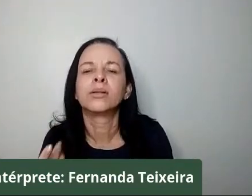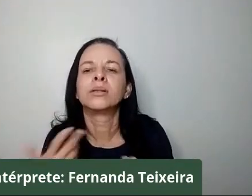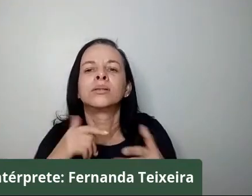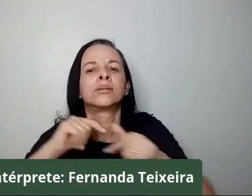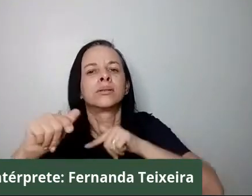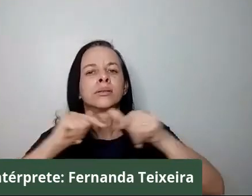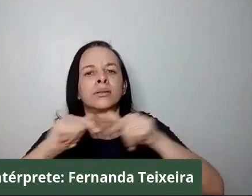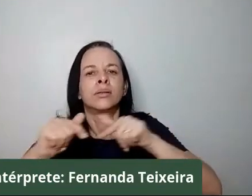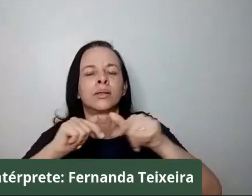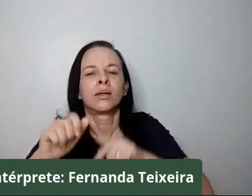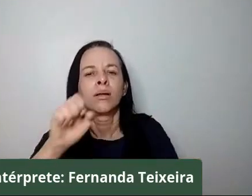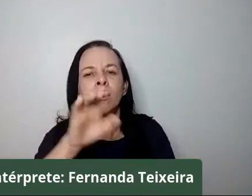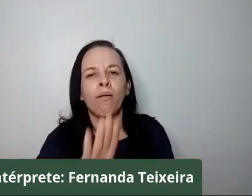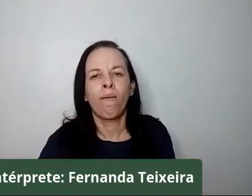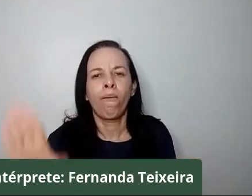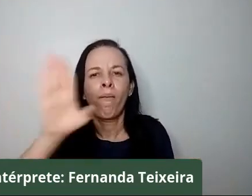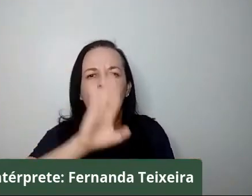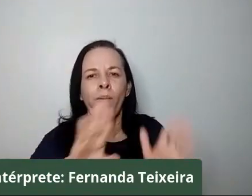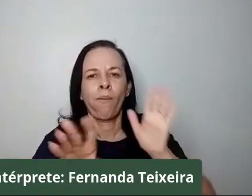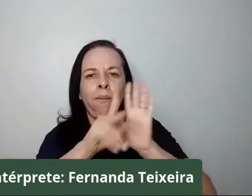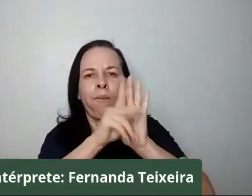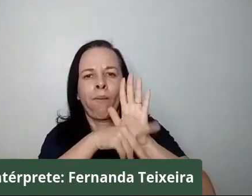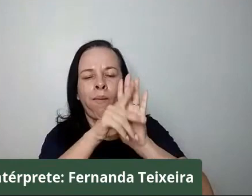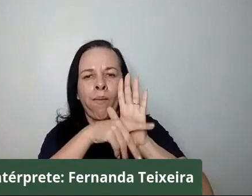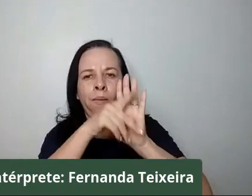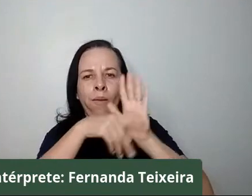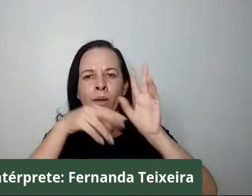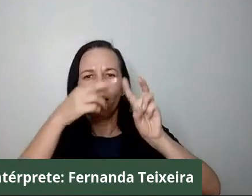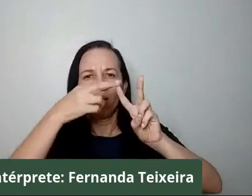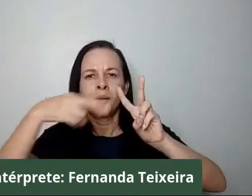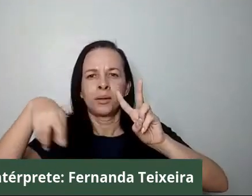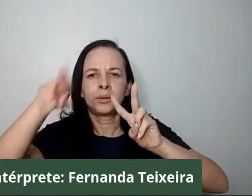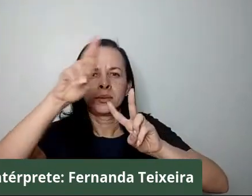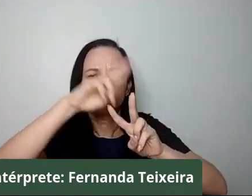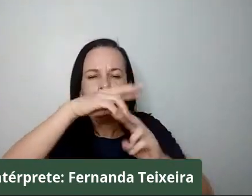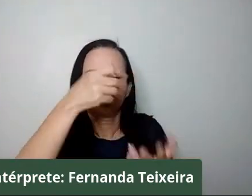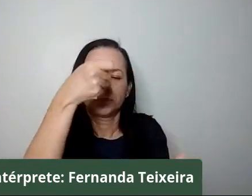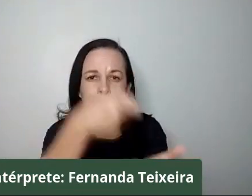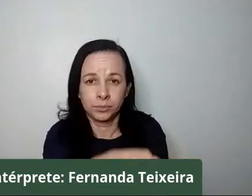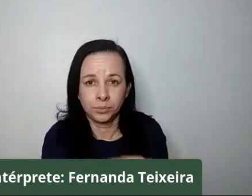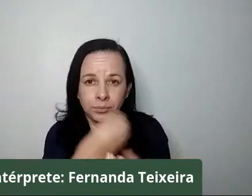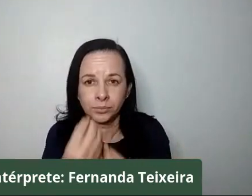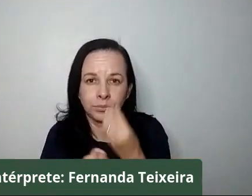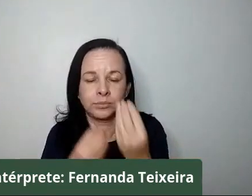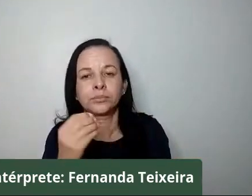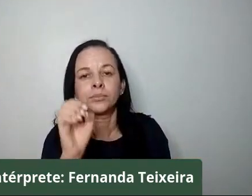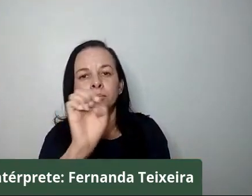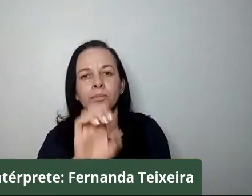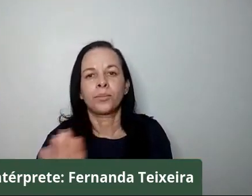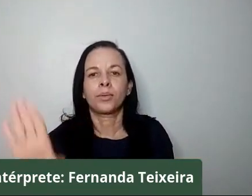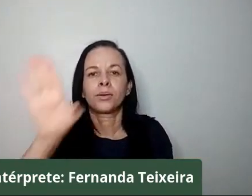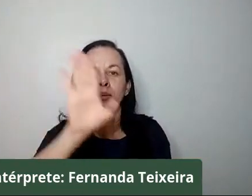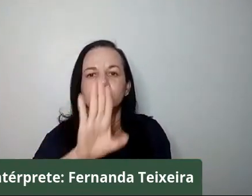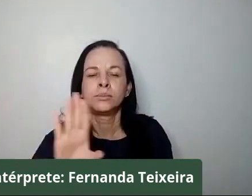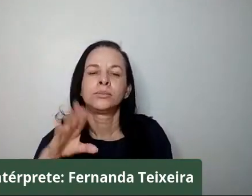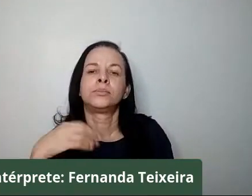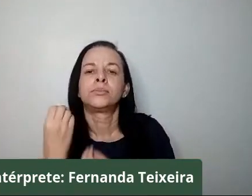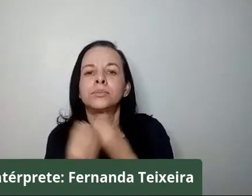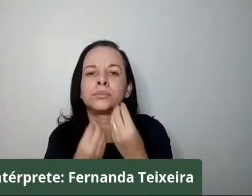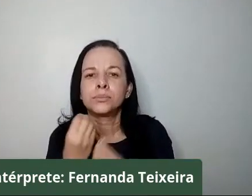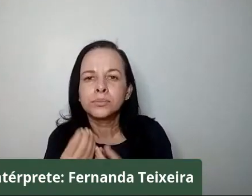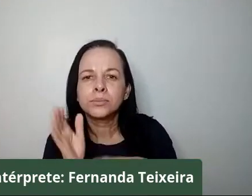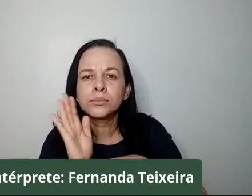projetos de investimento no Estado da Bahia e pensar como atuação do Estado, né, visando favorecer a